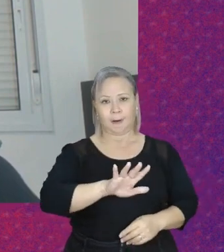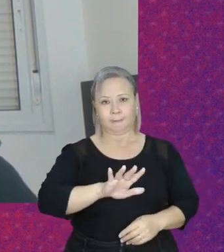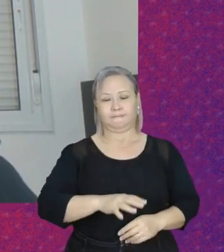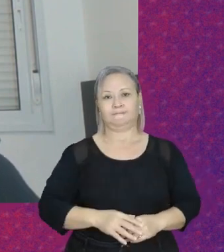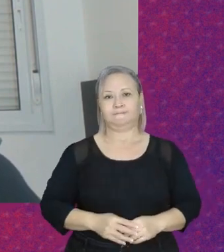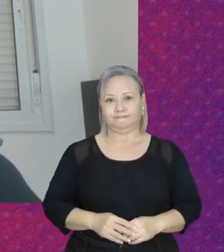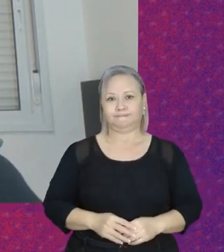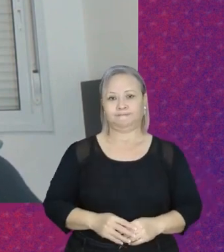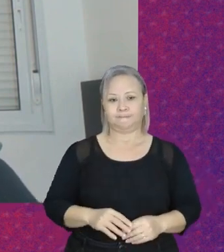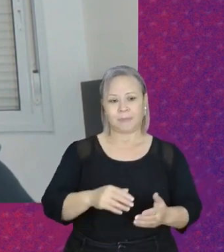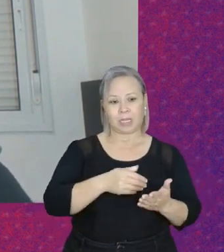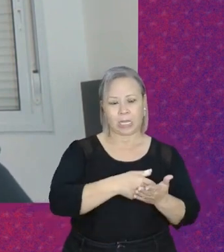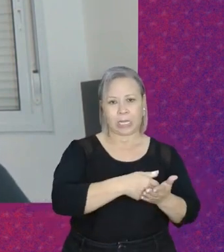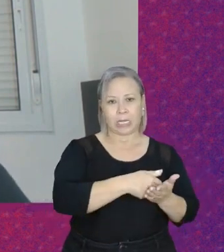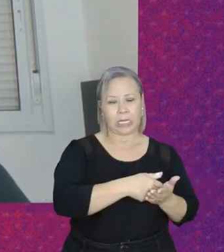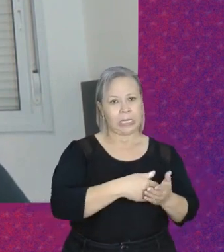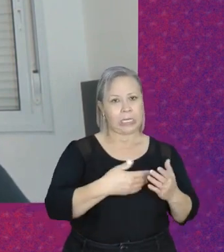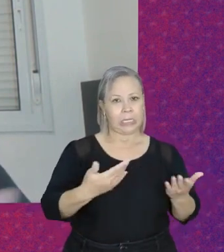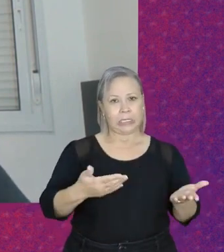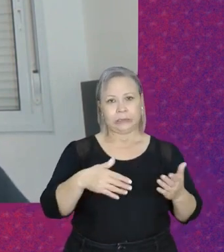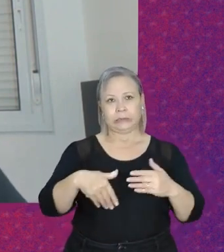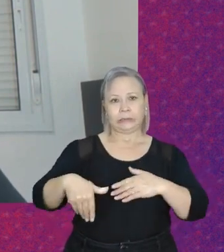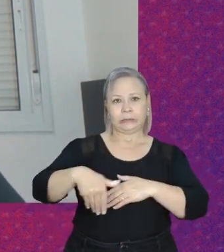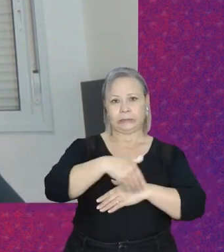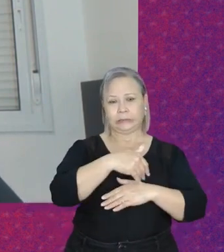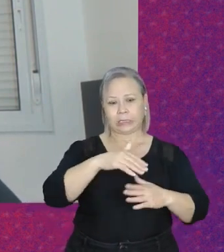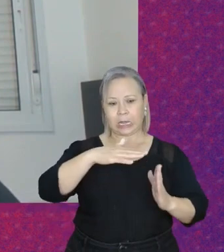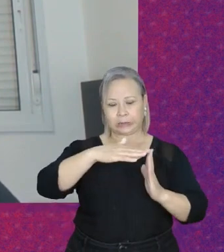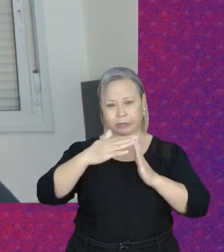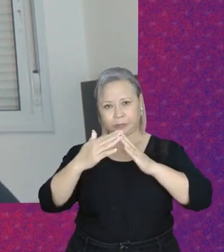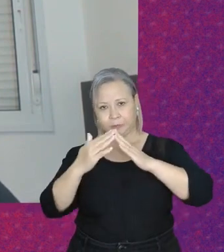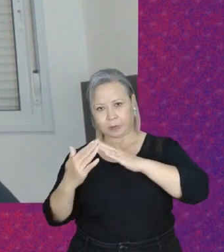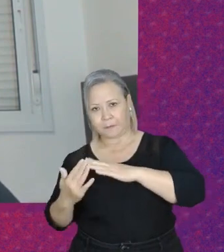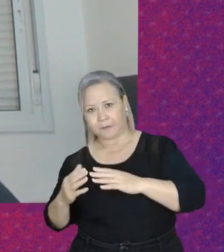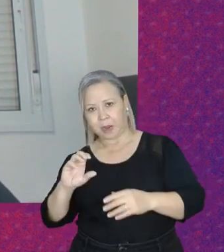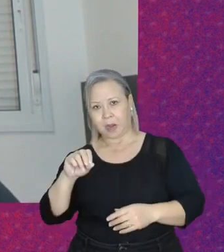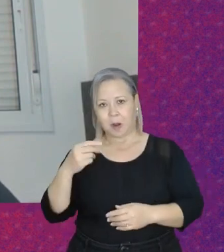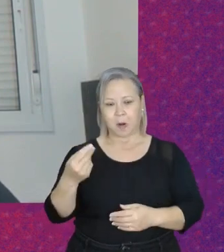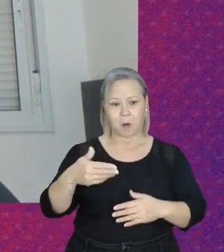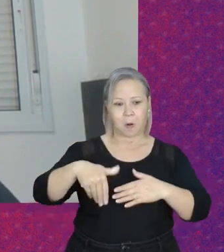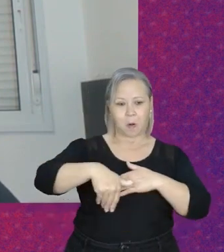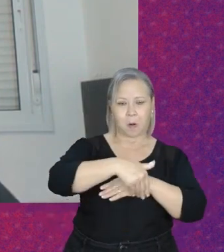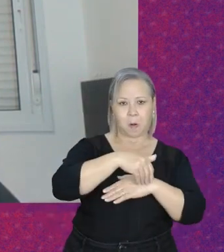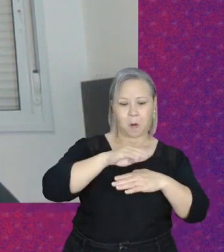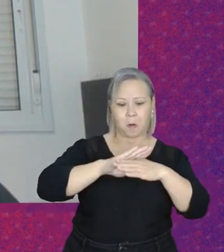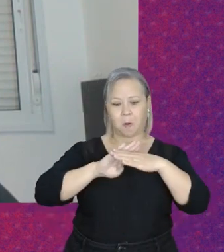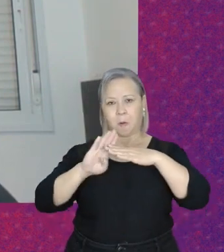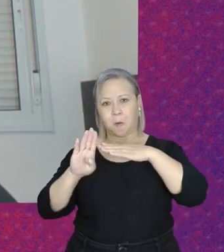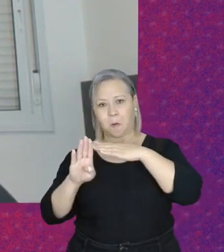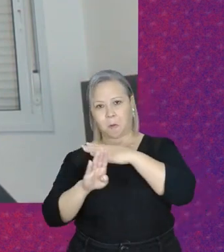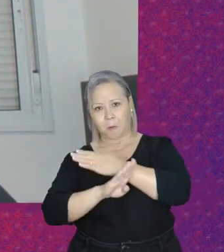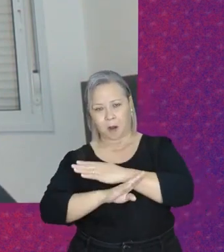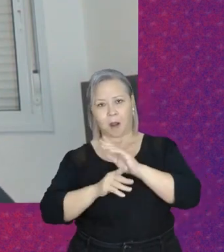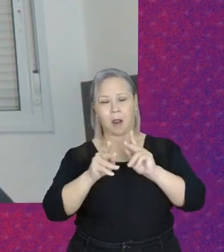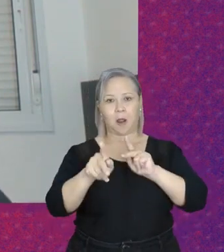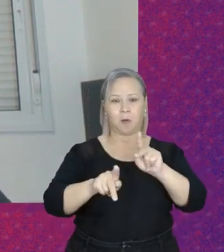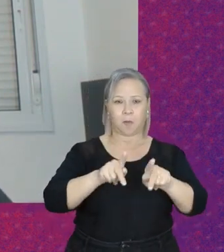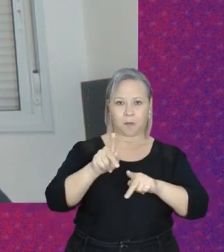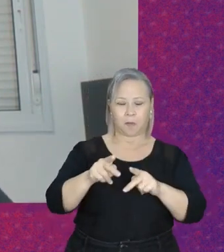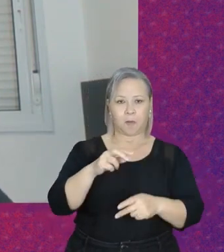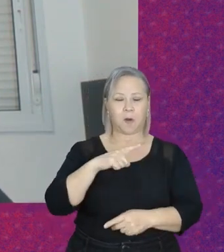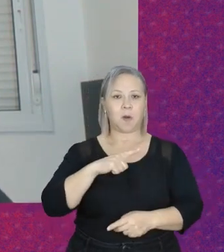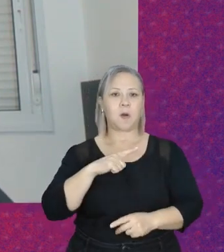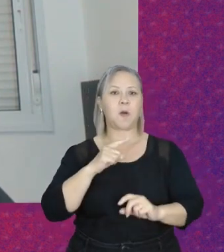exclusão, nas áreas periféricas, seja nas favelas ou bairros populares. Nós temos a